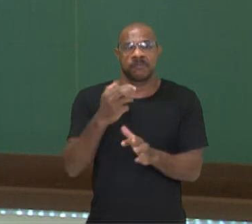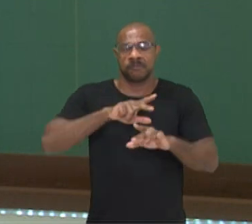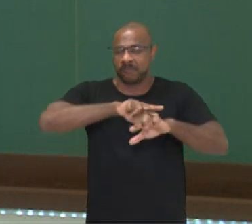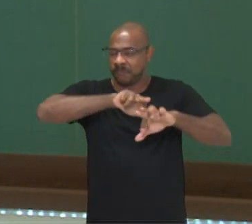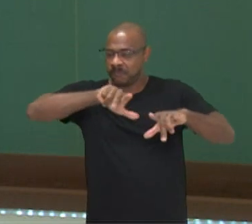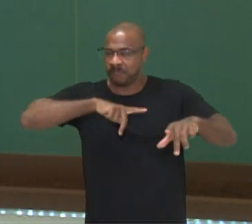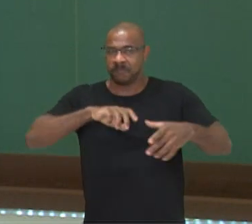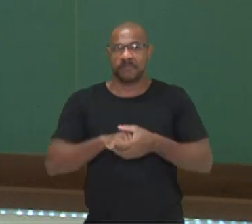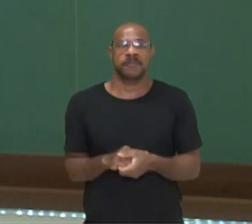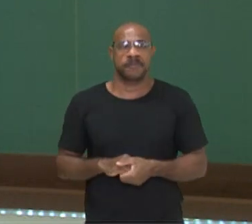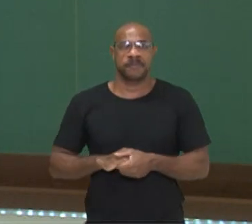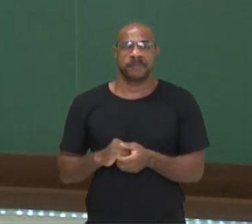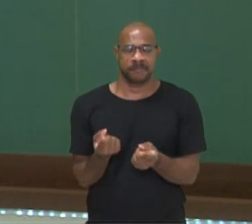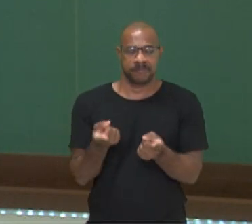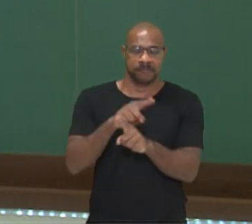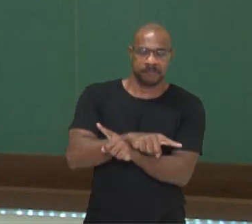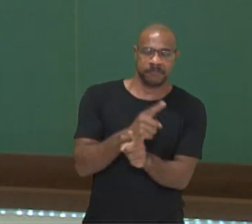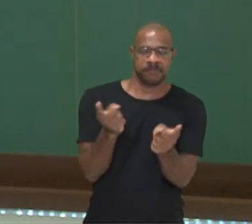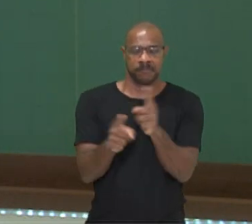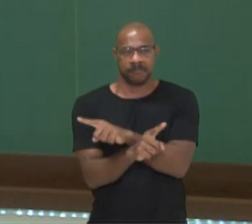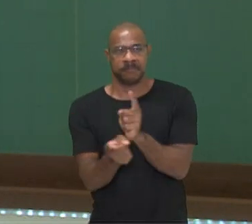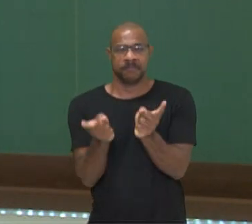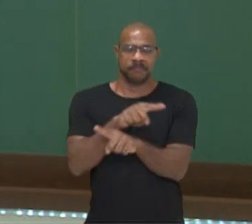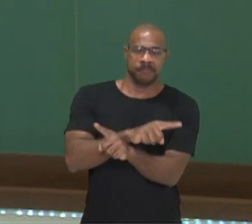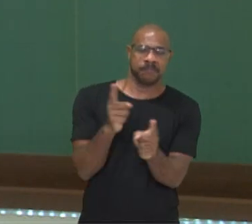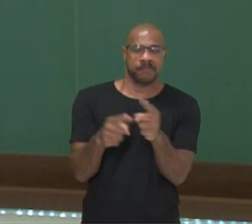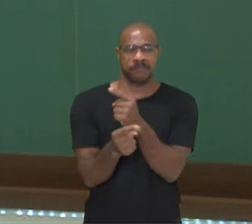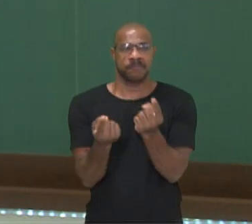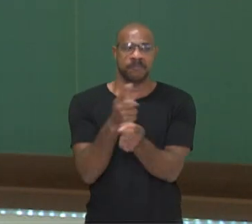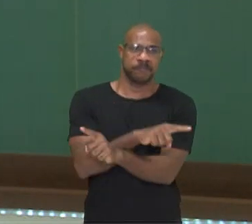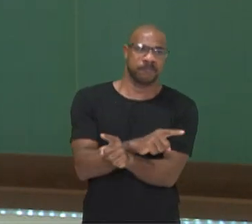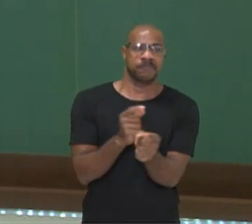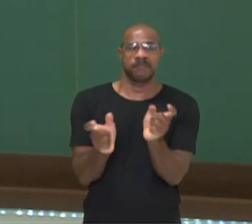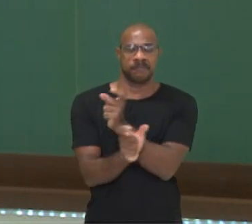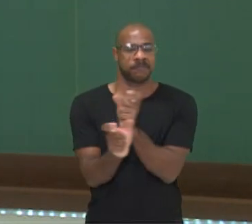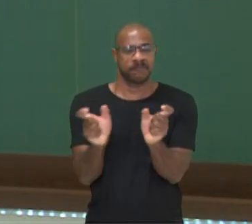Adição é o inverso da subtração, assim como a subtração é o inverso da adição.